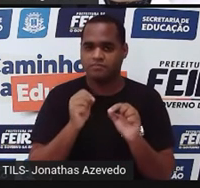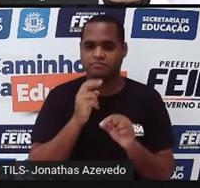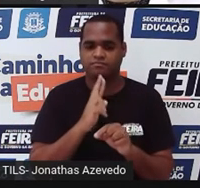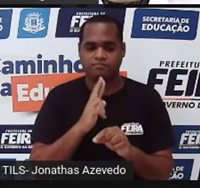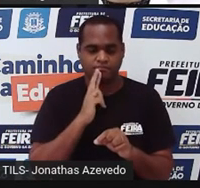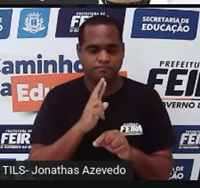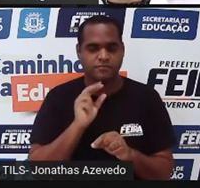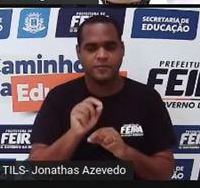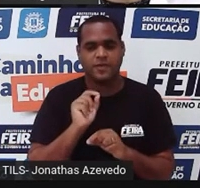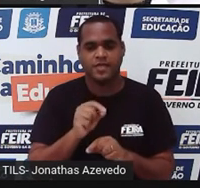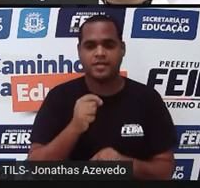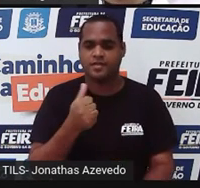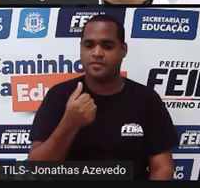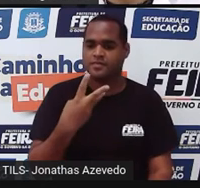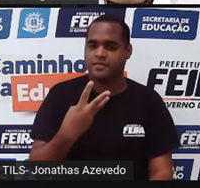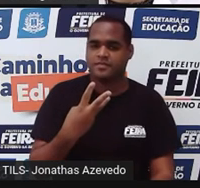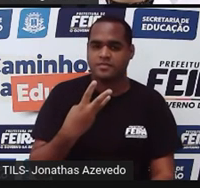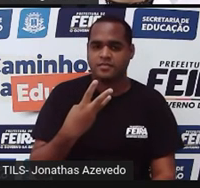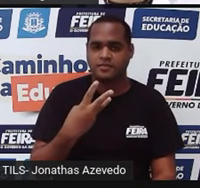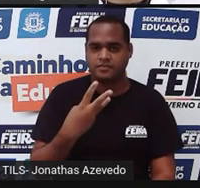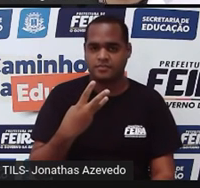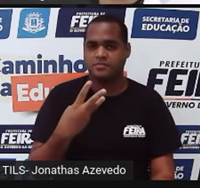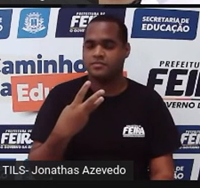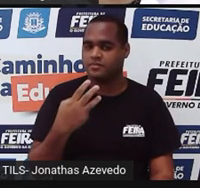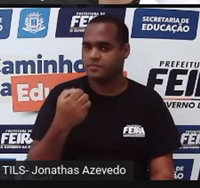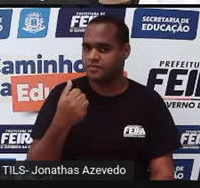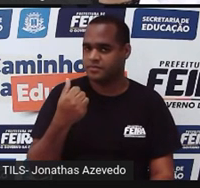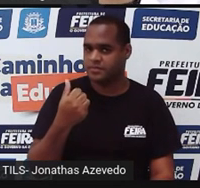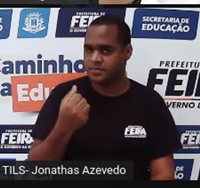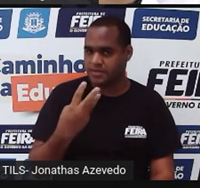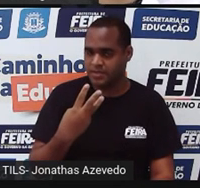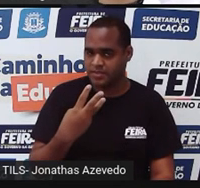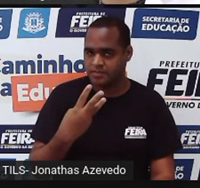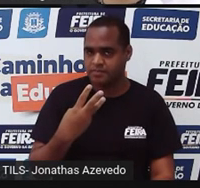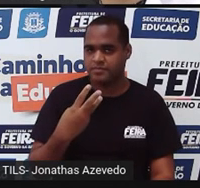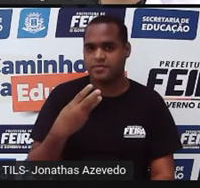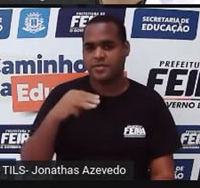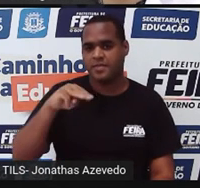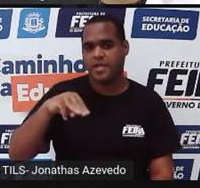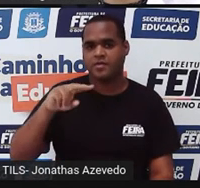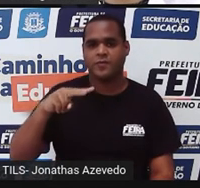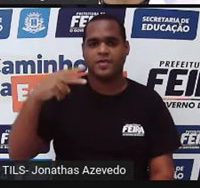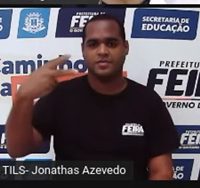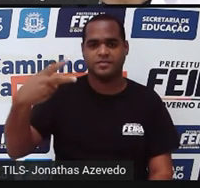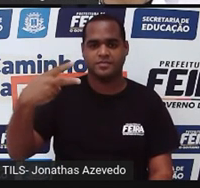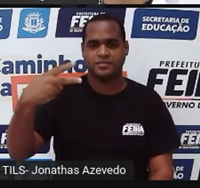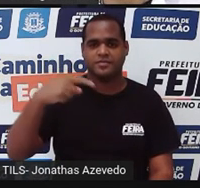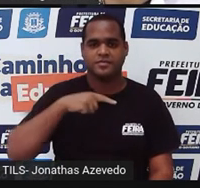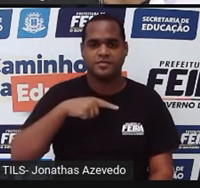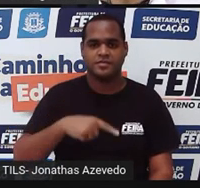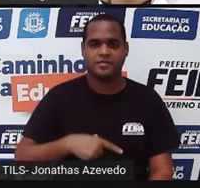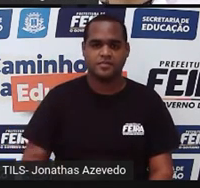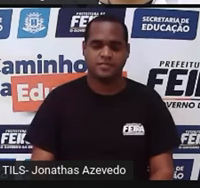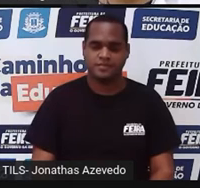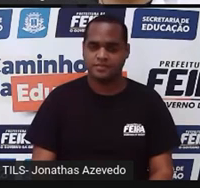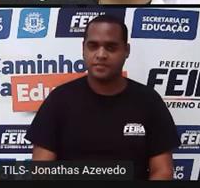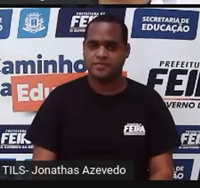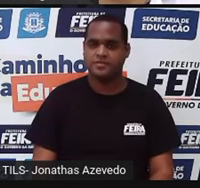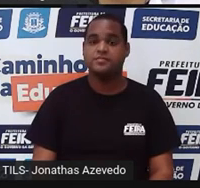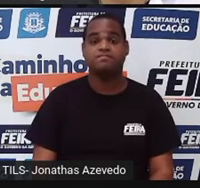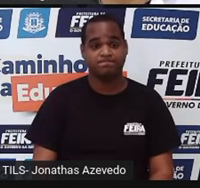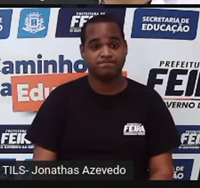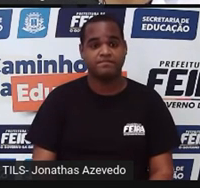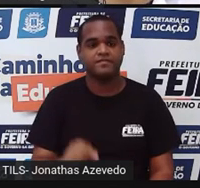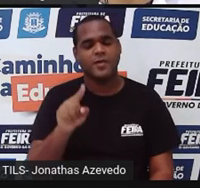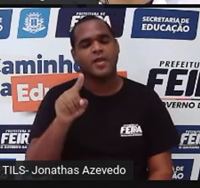resultado disso será treze. Então, a área da cozinha vai ser treze metros quadrados. Tá bom? E aí, a gente vai